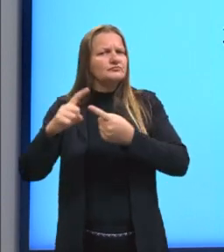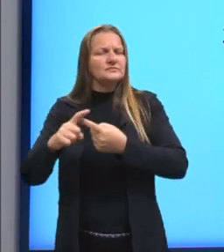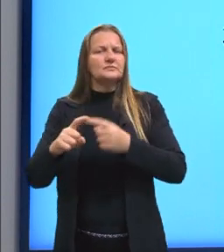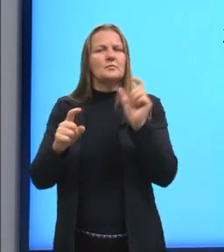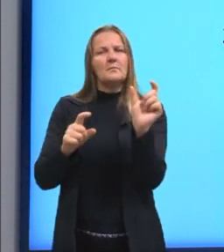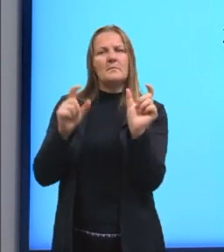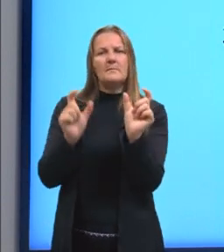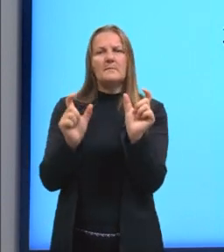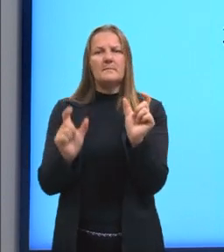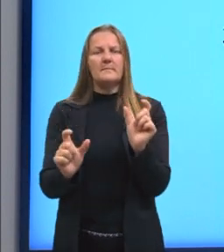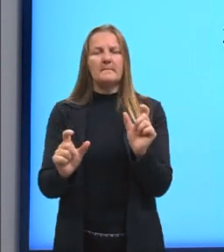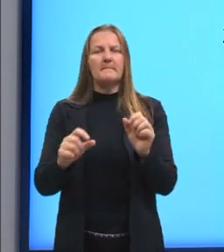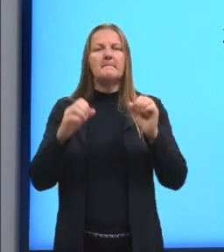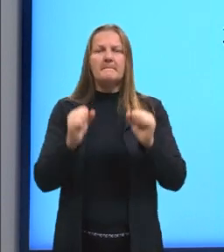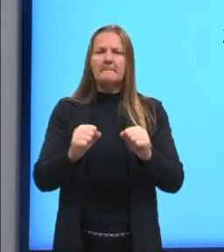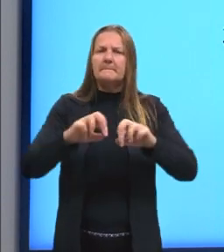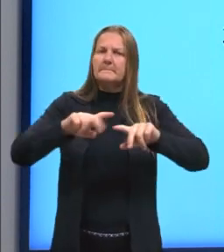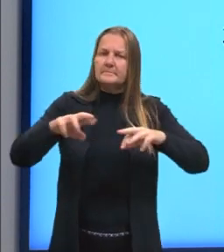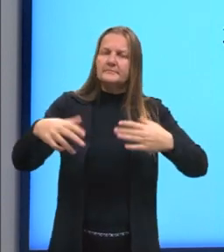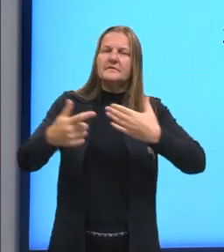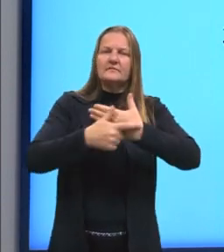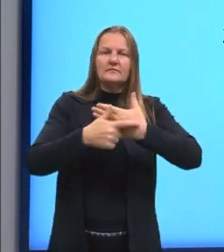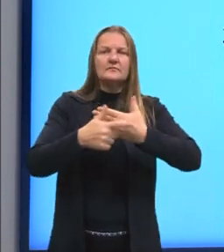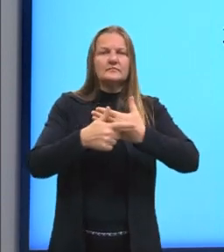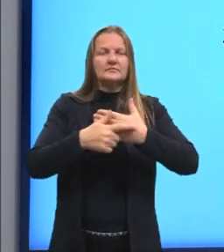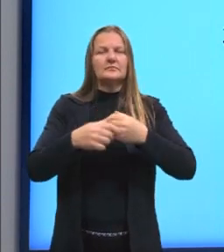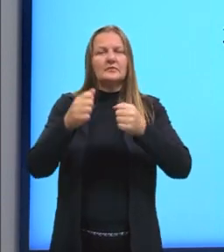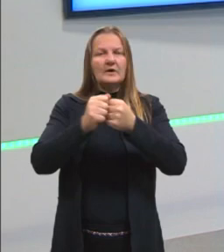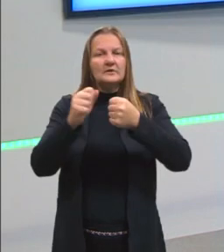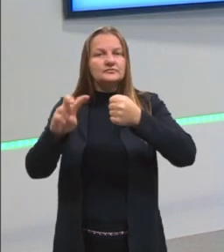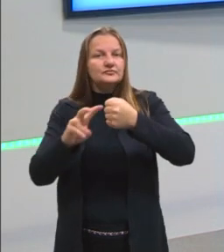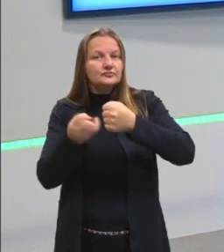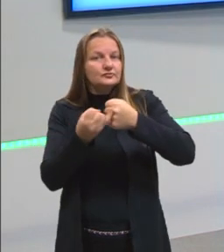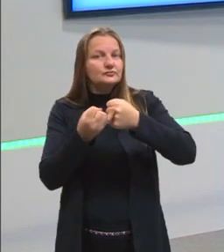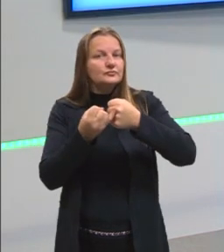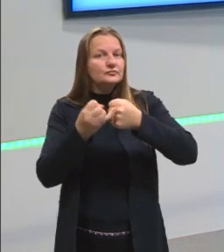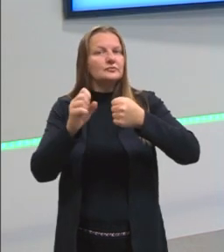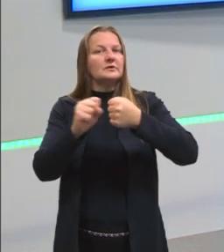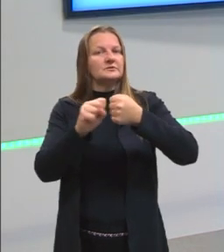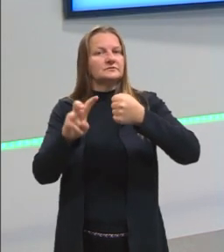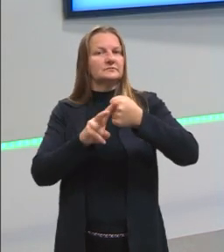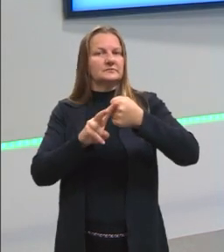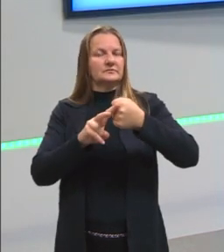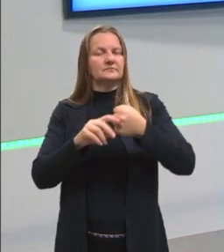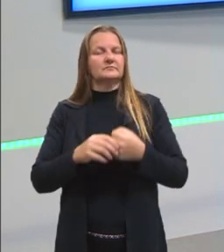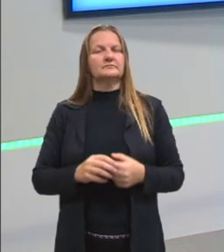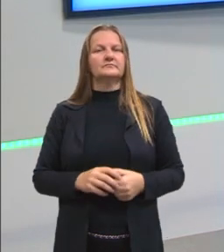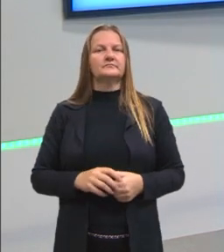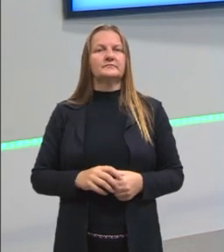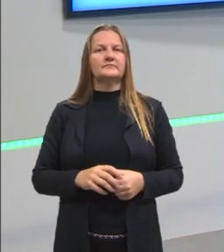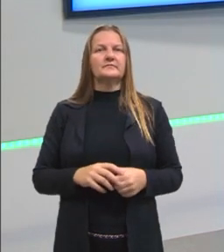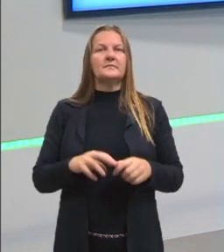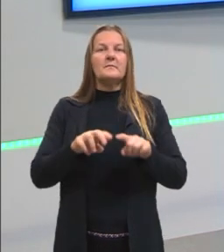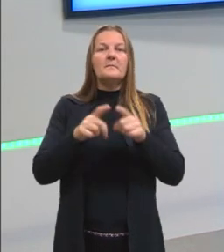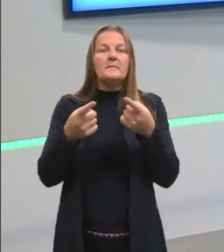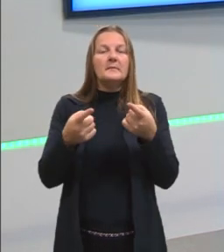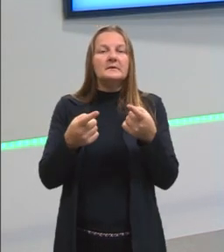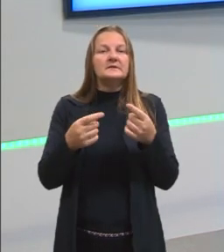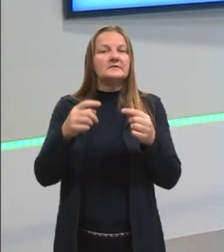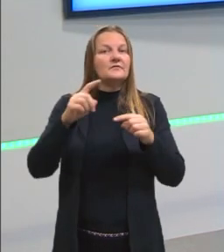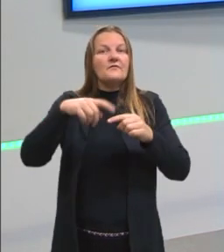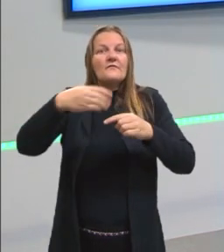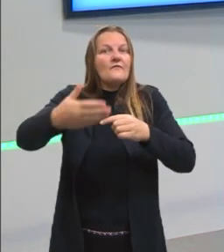palavras que podem fazer a função de adjunta adverbial. Fora isso, nada mais pode.